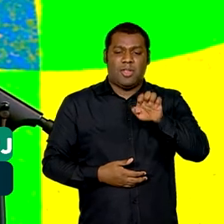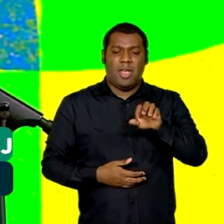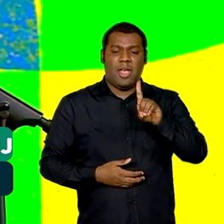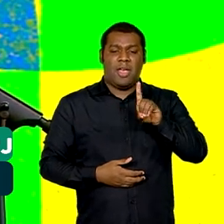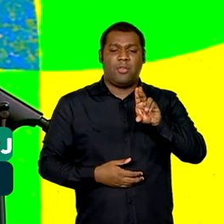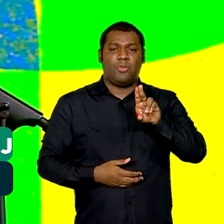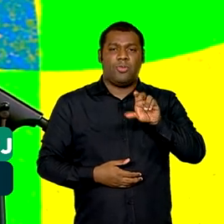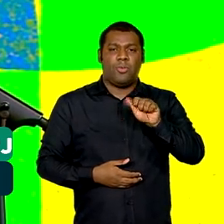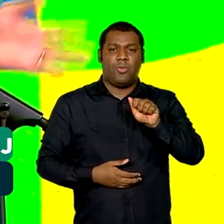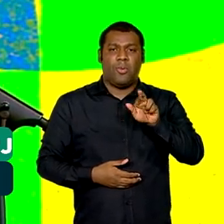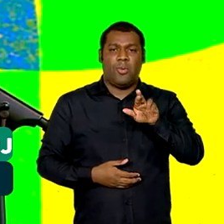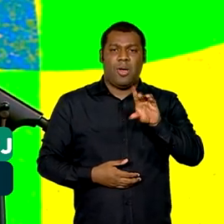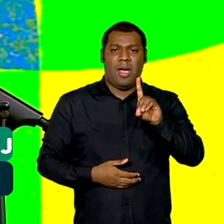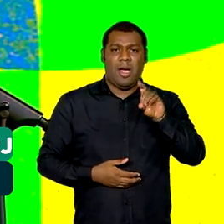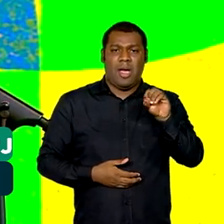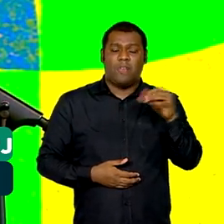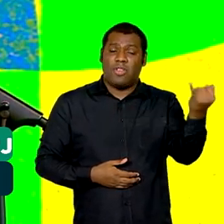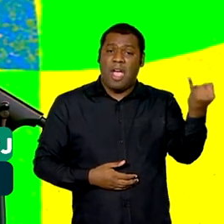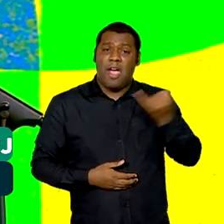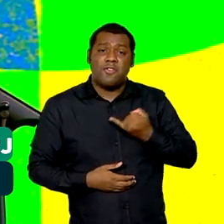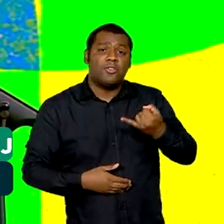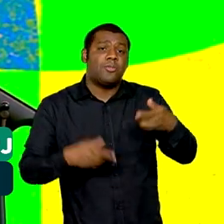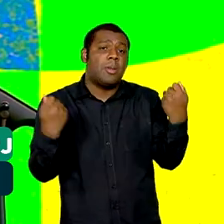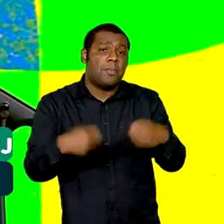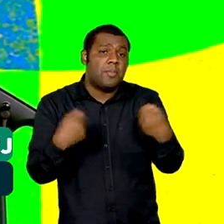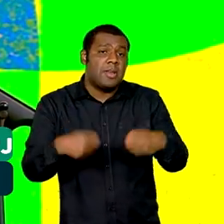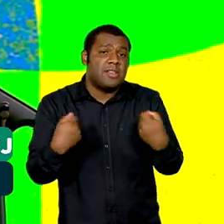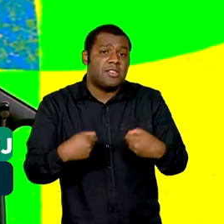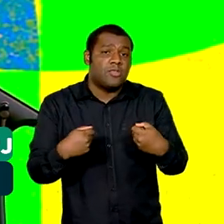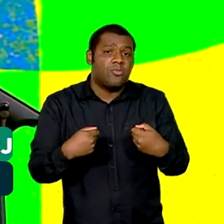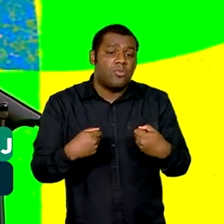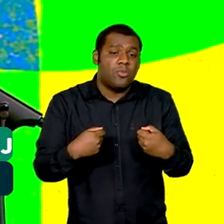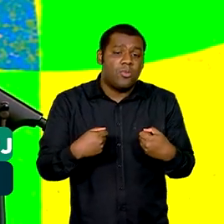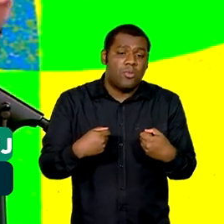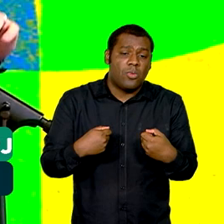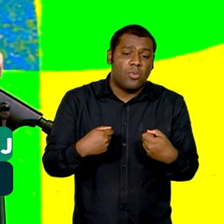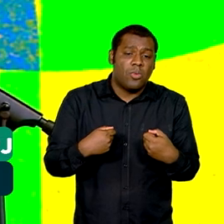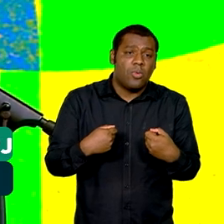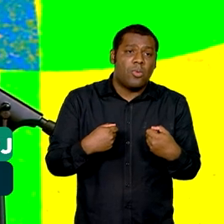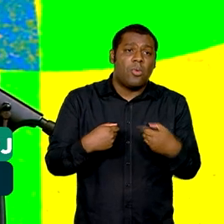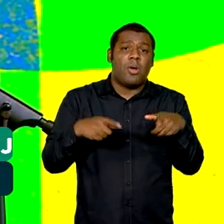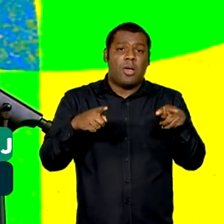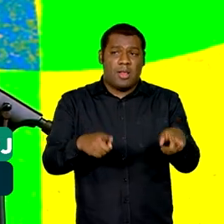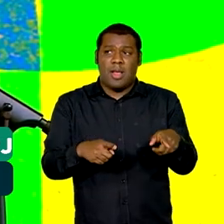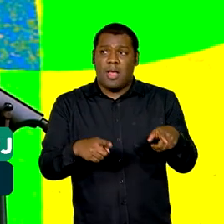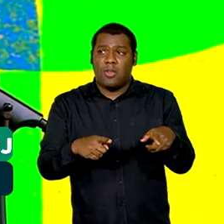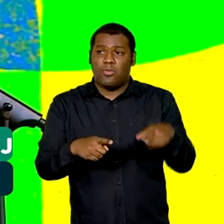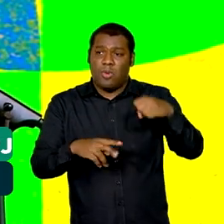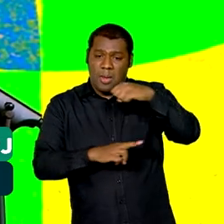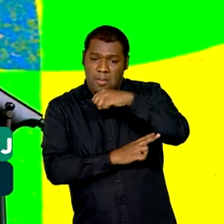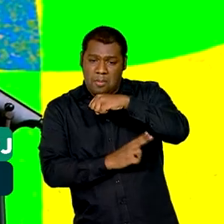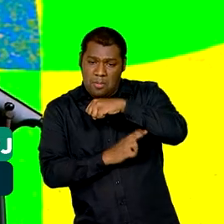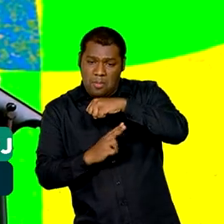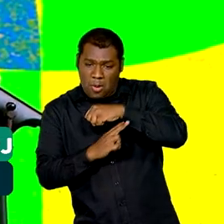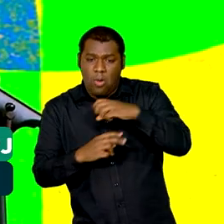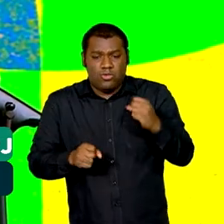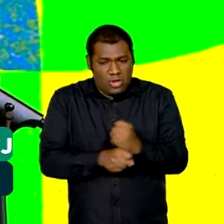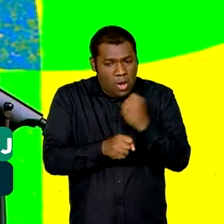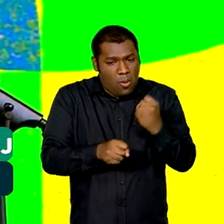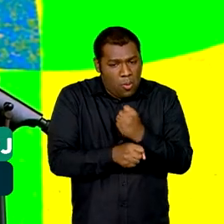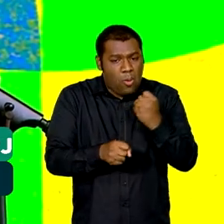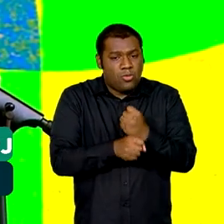dizendo já que a precisa finalizar a obra do Terminal Gentileza e da Transbrasil e